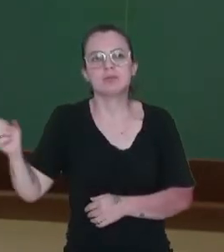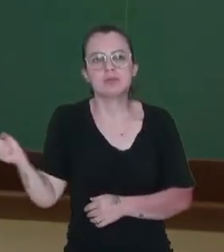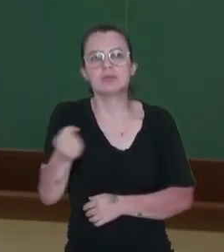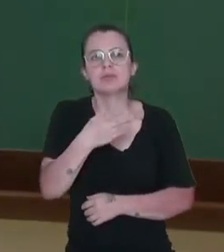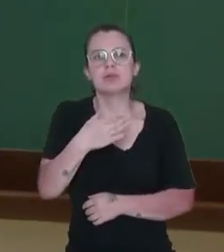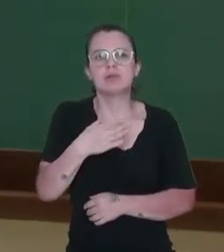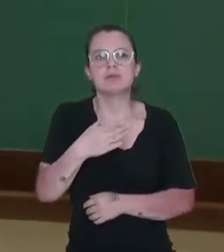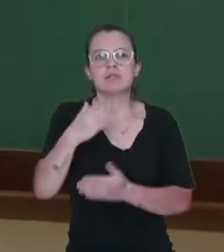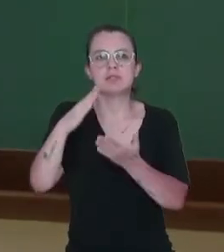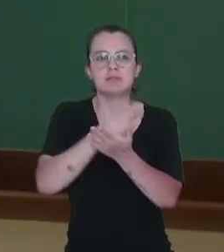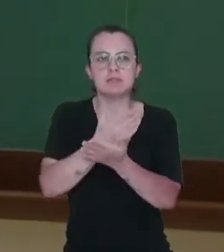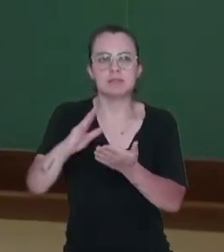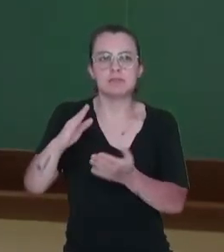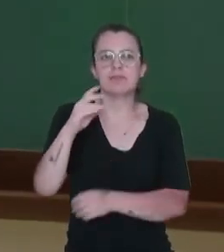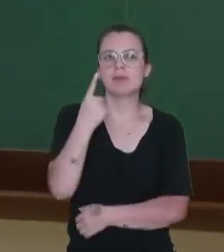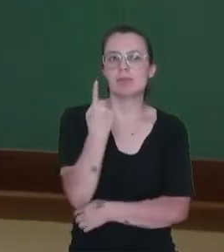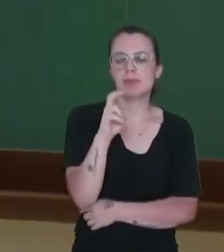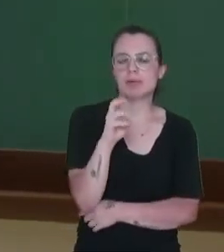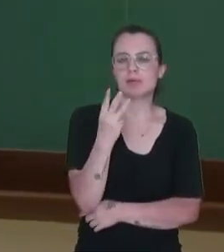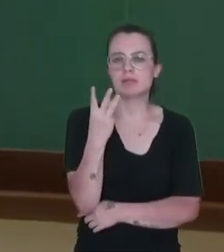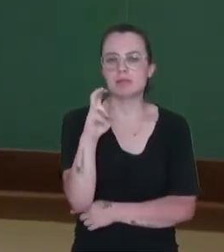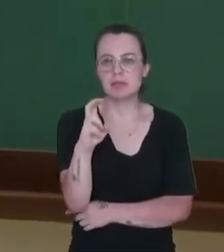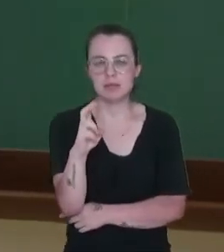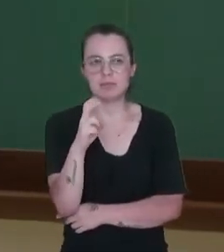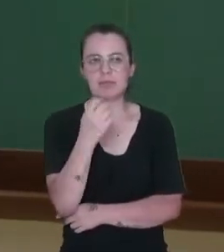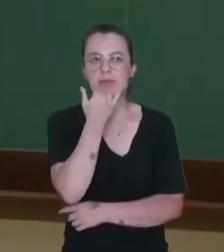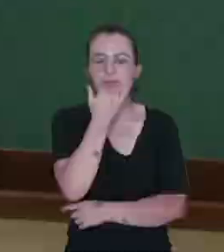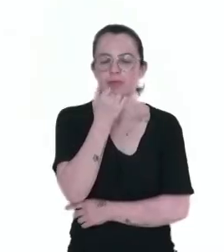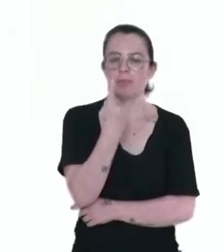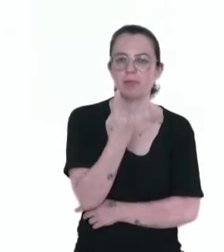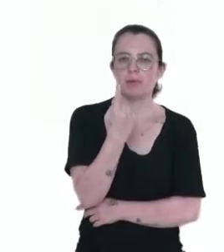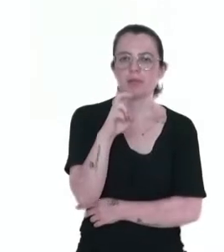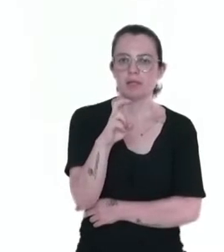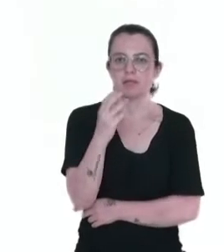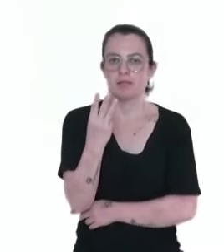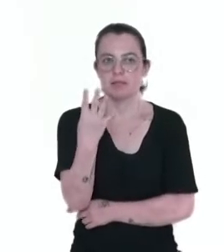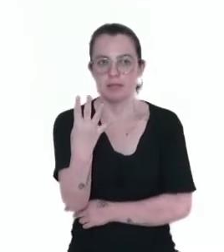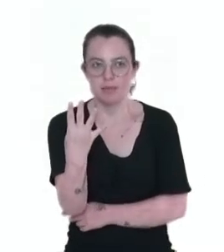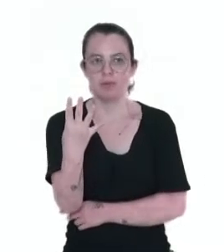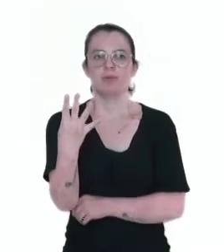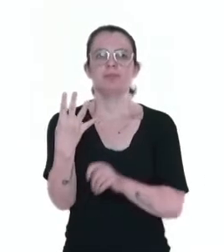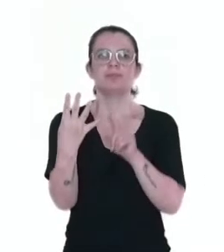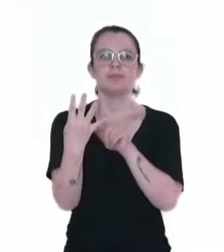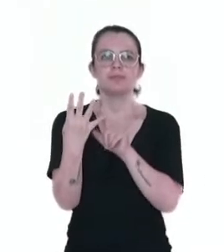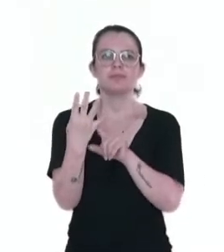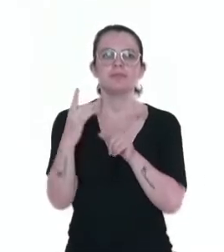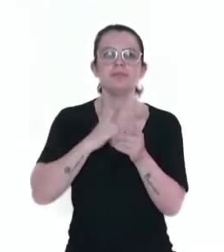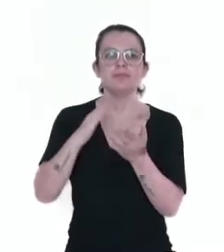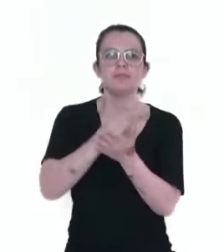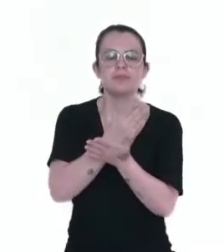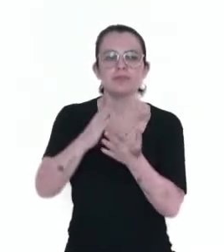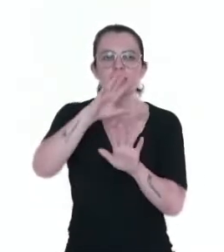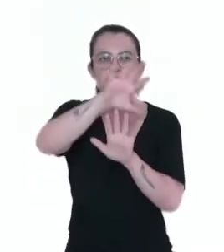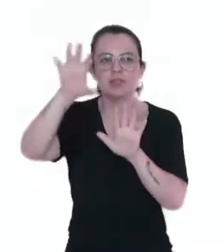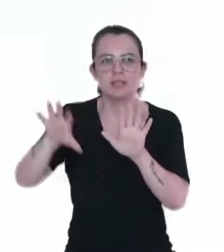ali. Em 1534, no período colonial, a divisão regional do Brasil era a fragmentação